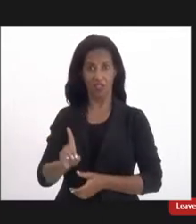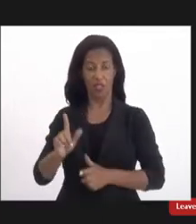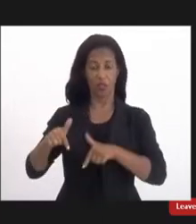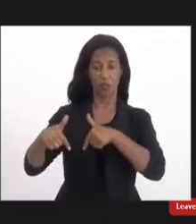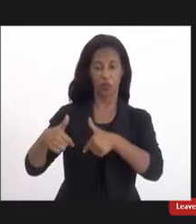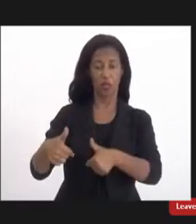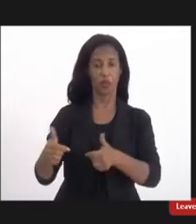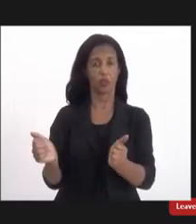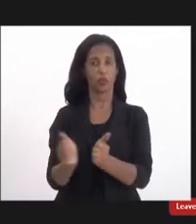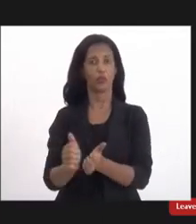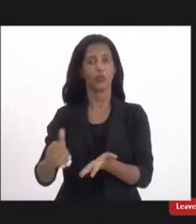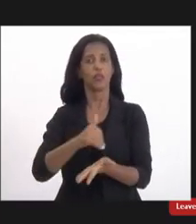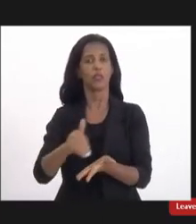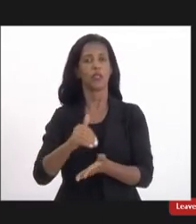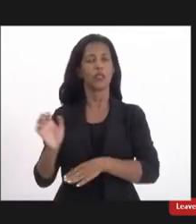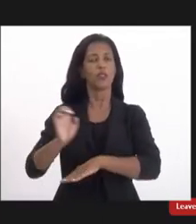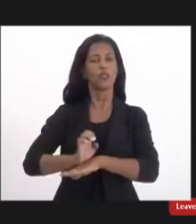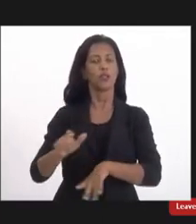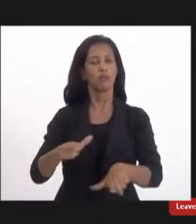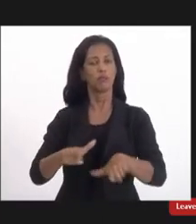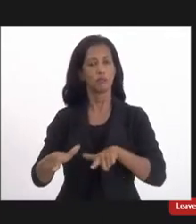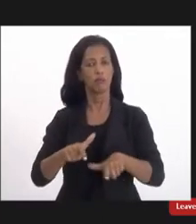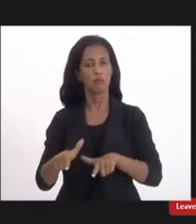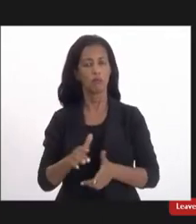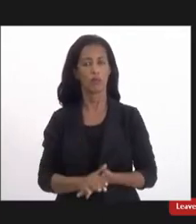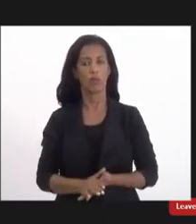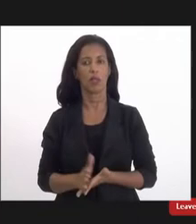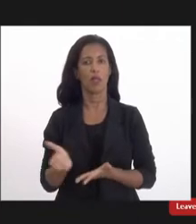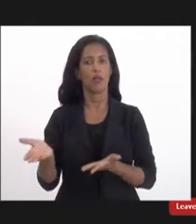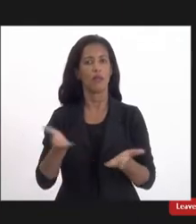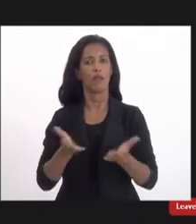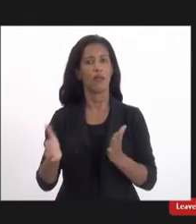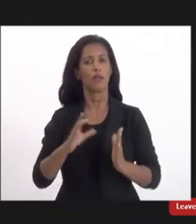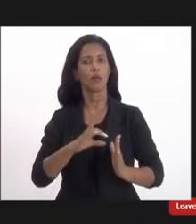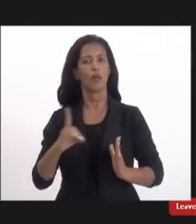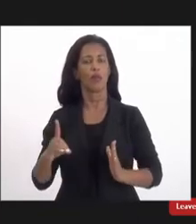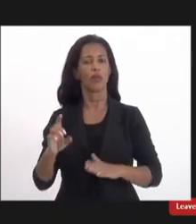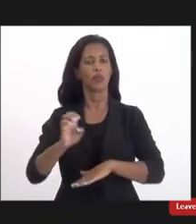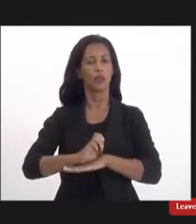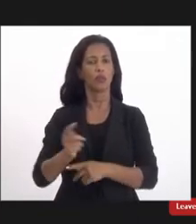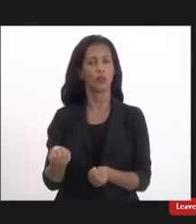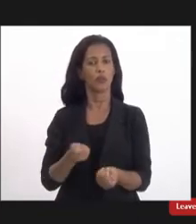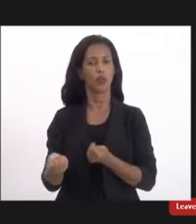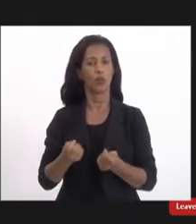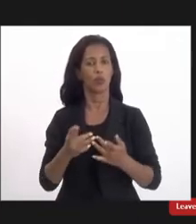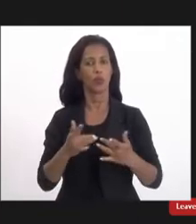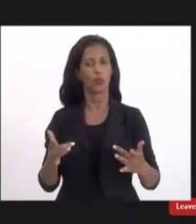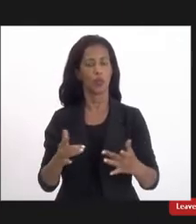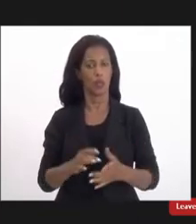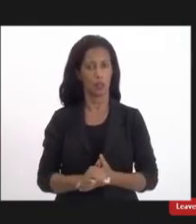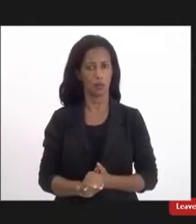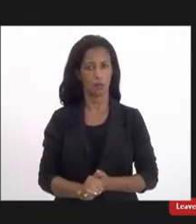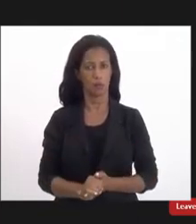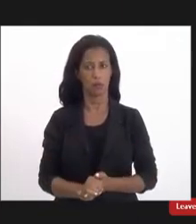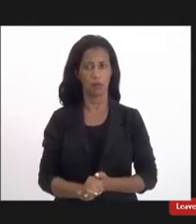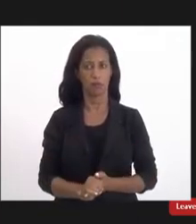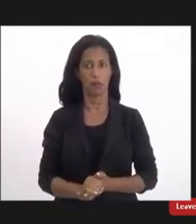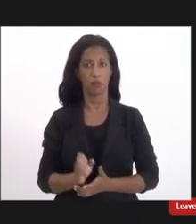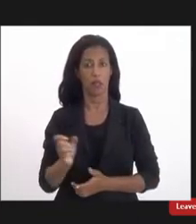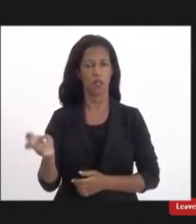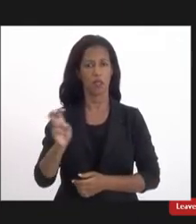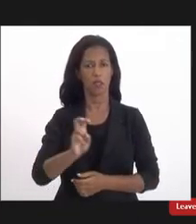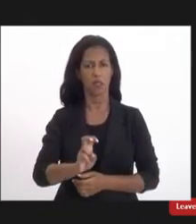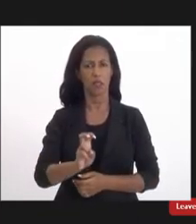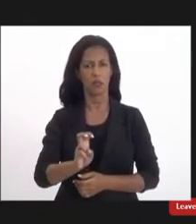Secretaria de Estado de Trabalho via sua Coordenadoria Estadual de Economia Solidária 5